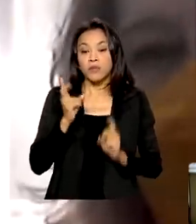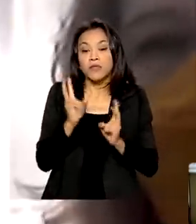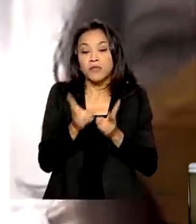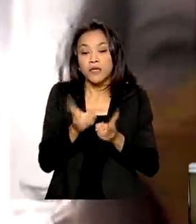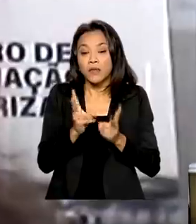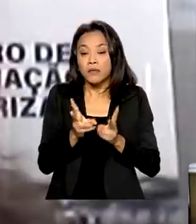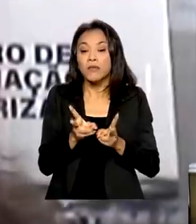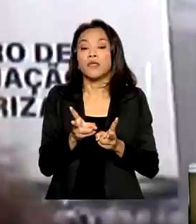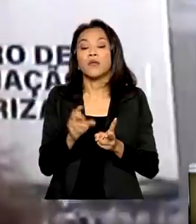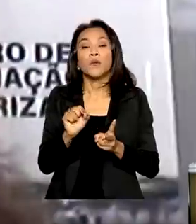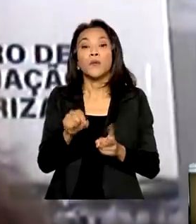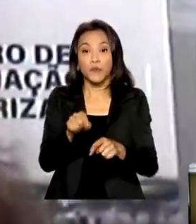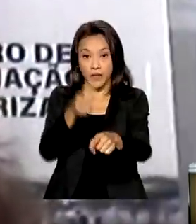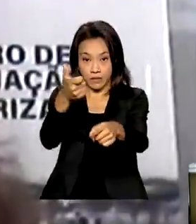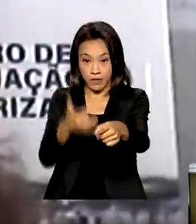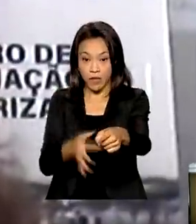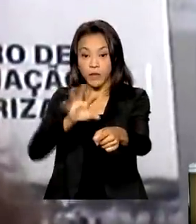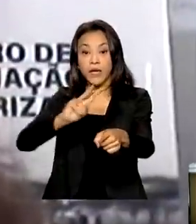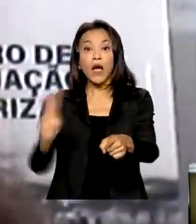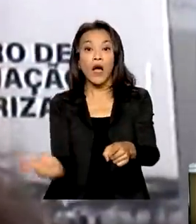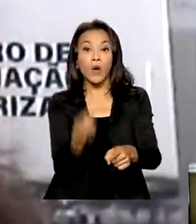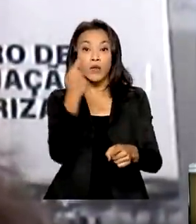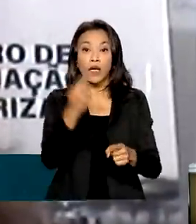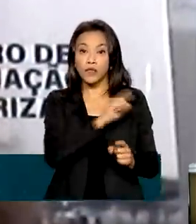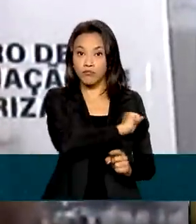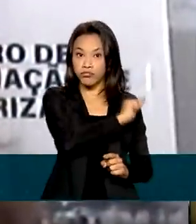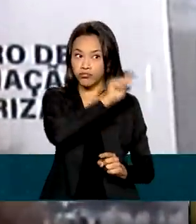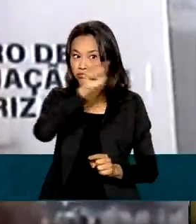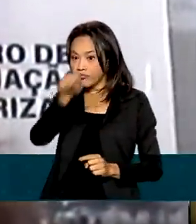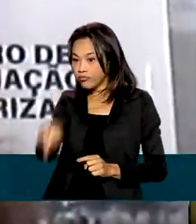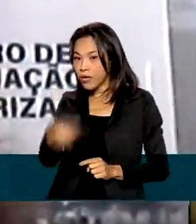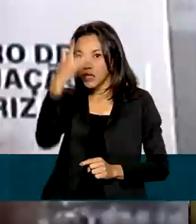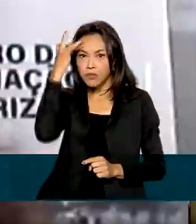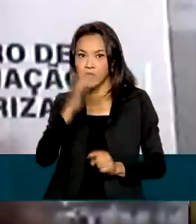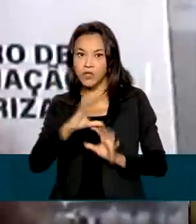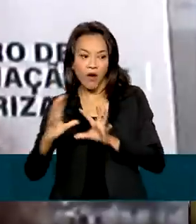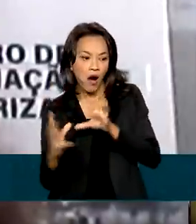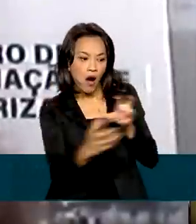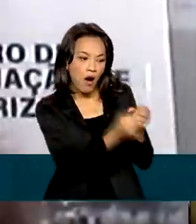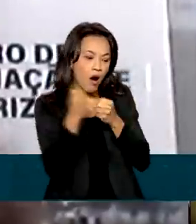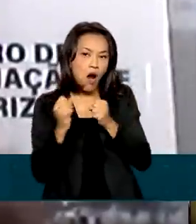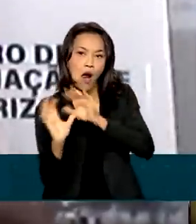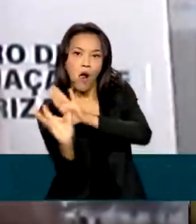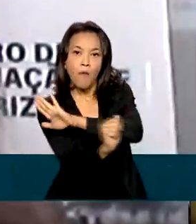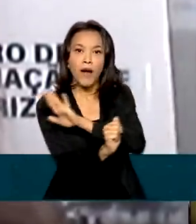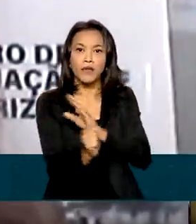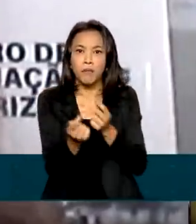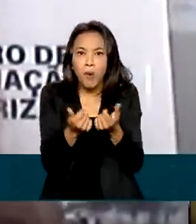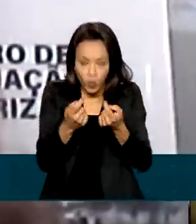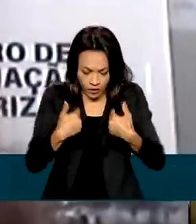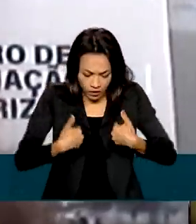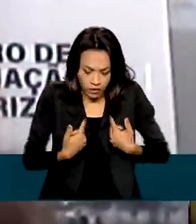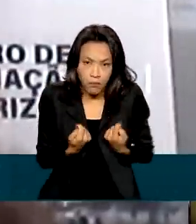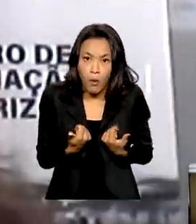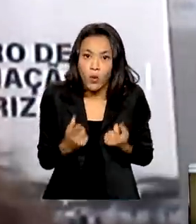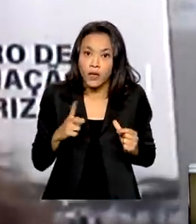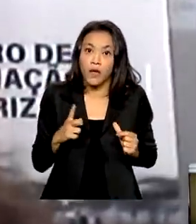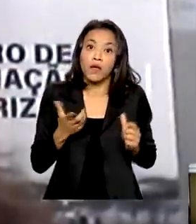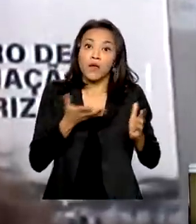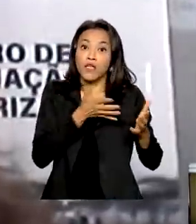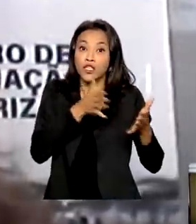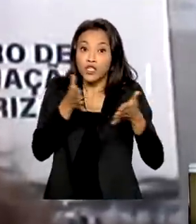O que acontece muito nessa trajetória, as pessoas são roubadas no caminho com o pouco que tem. E muitas vezes eles chegam